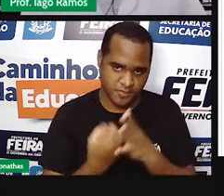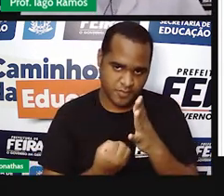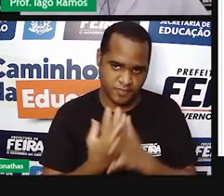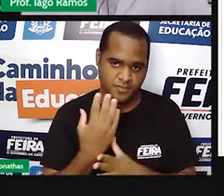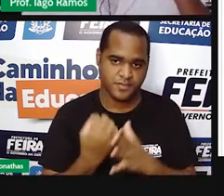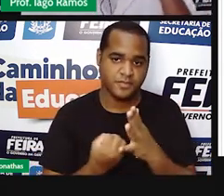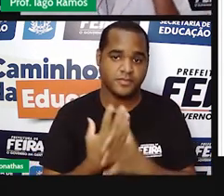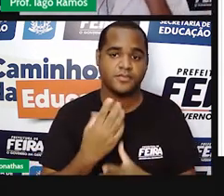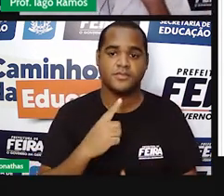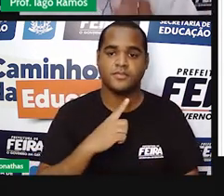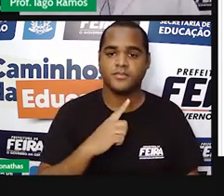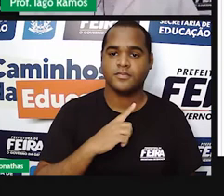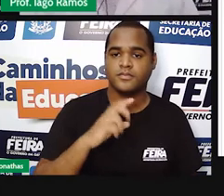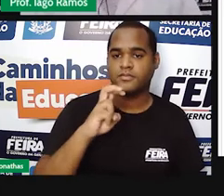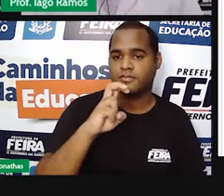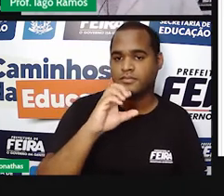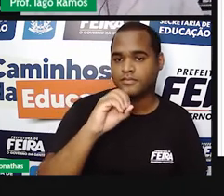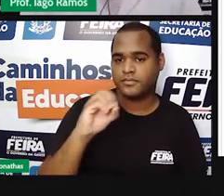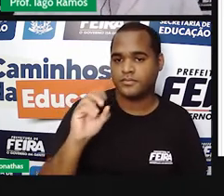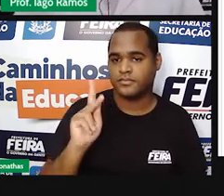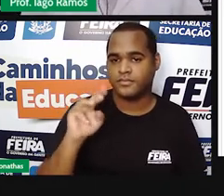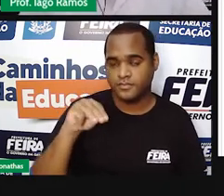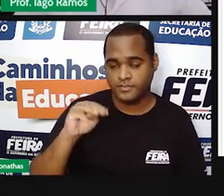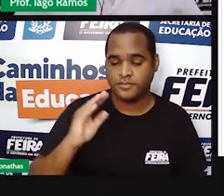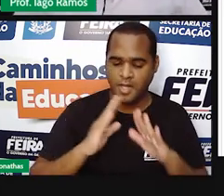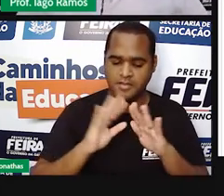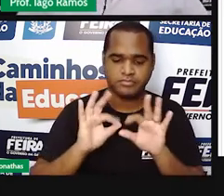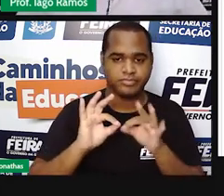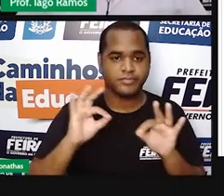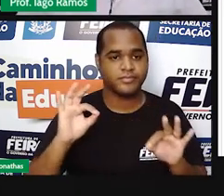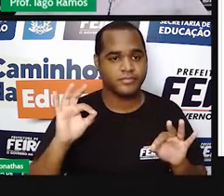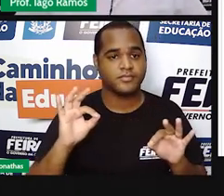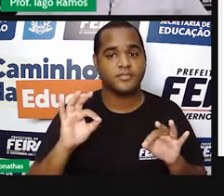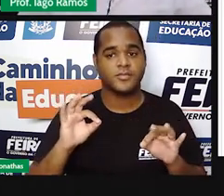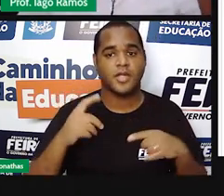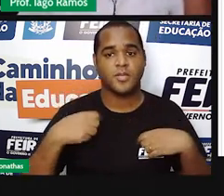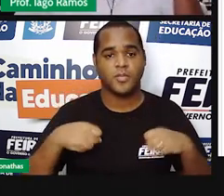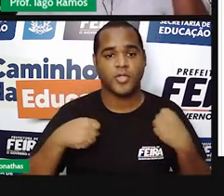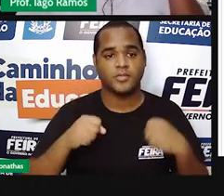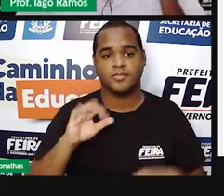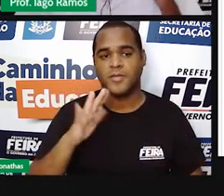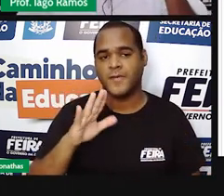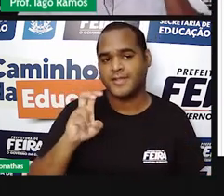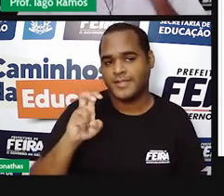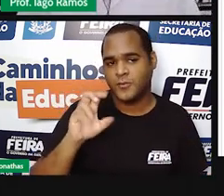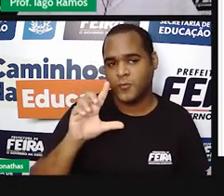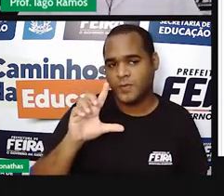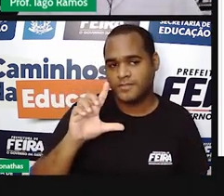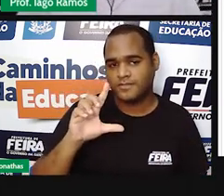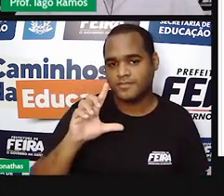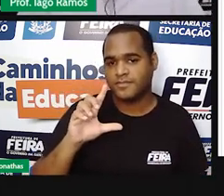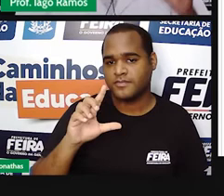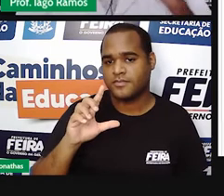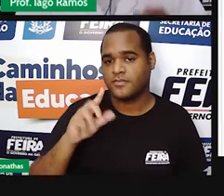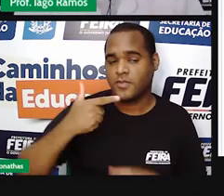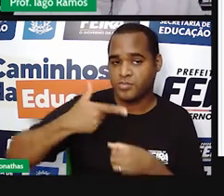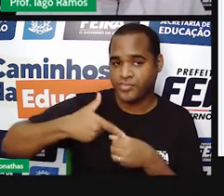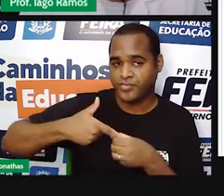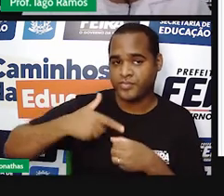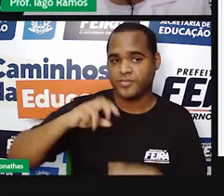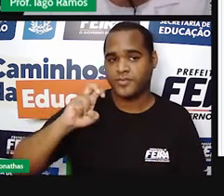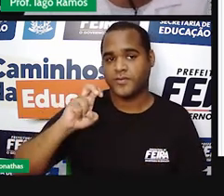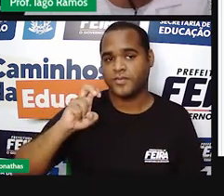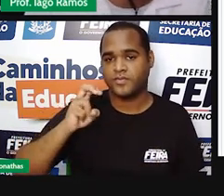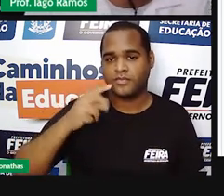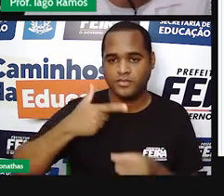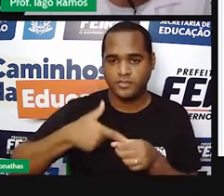aqui em vermelho, o número 500, tá? Sua moto consome 5 litros de gasolina, já apareceu